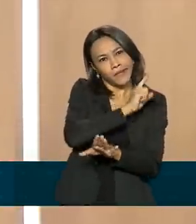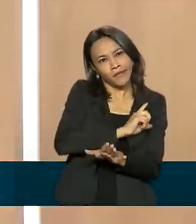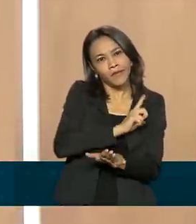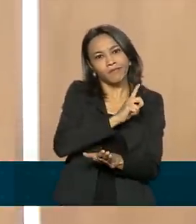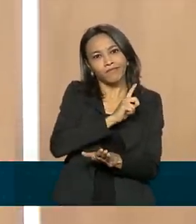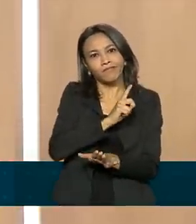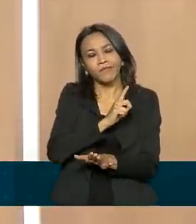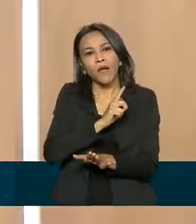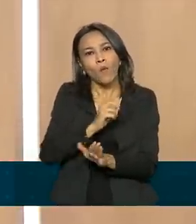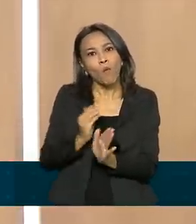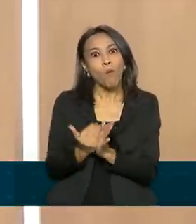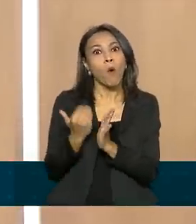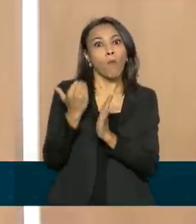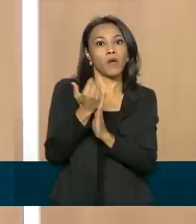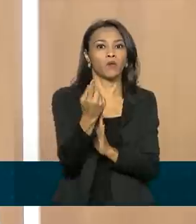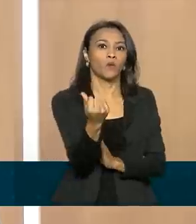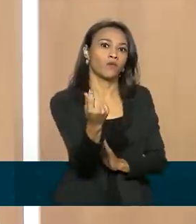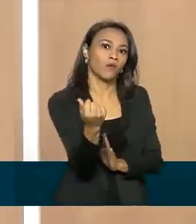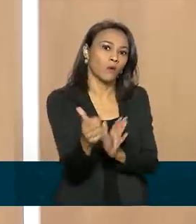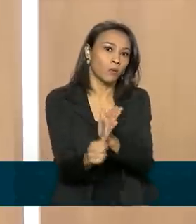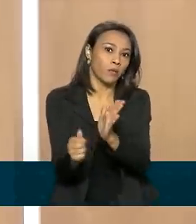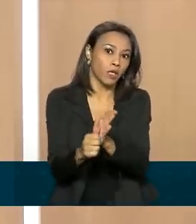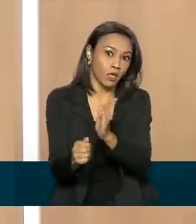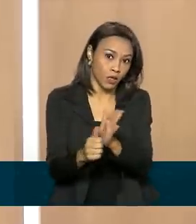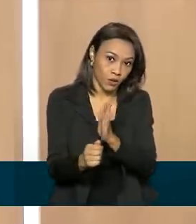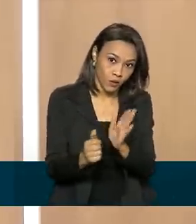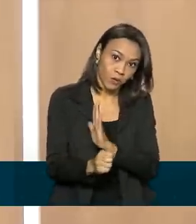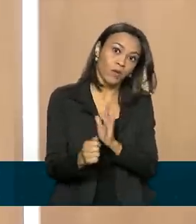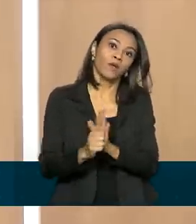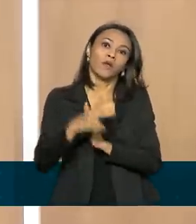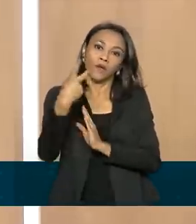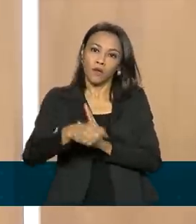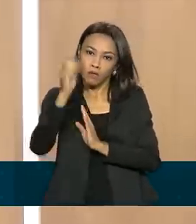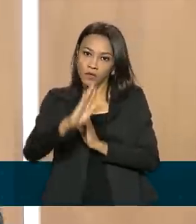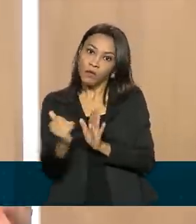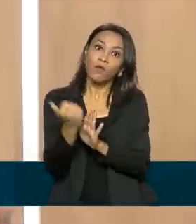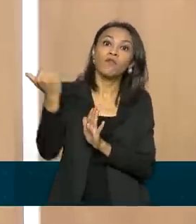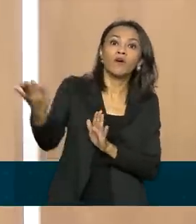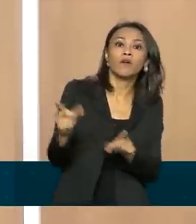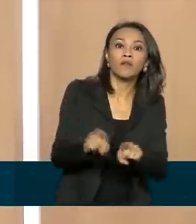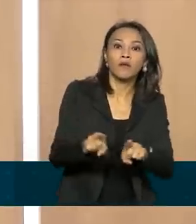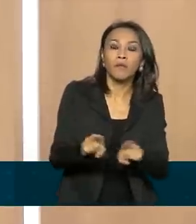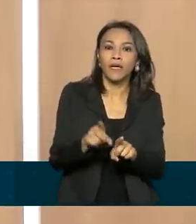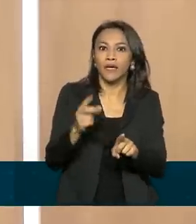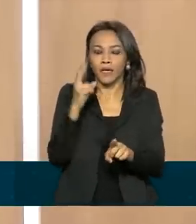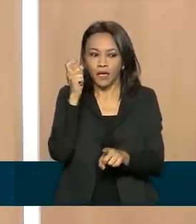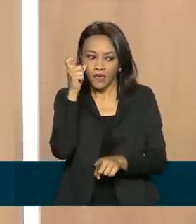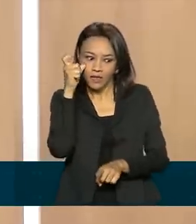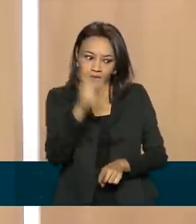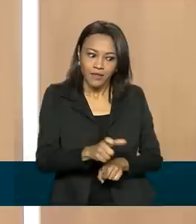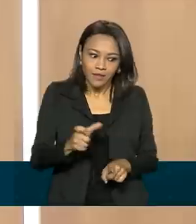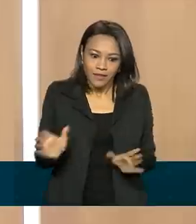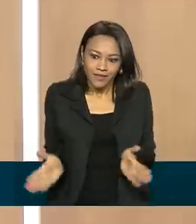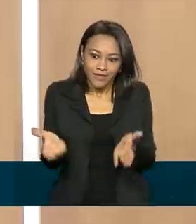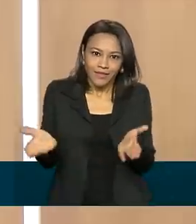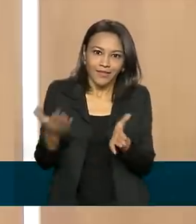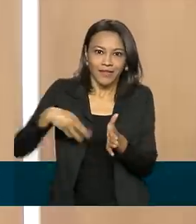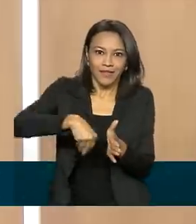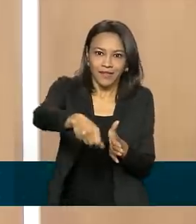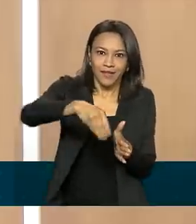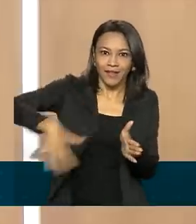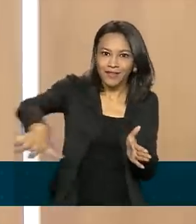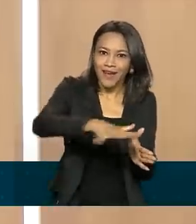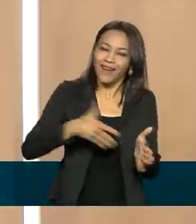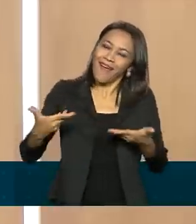ao aumento do preço do milho, tanto no mercado doméstico quanto no mercado internacional, que estimulou novos produtores a entrar nesse mercado.